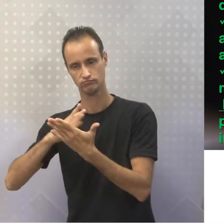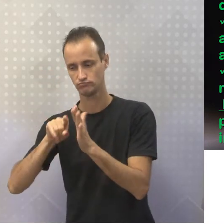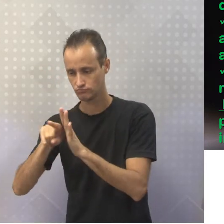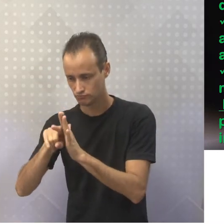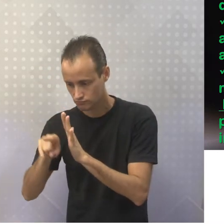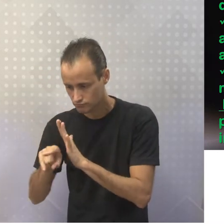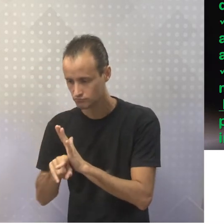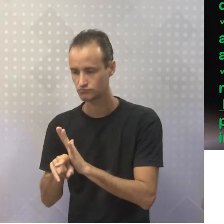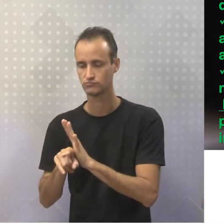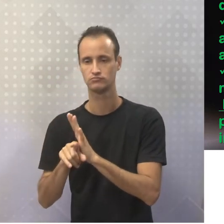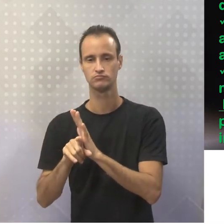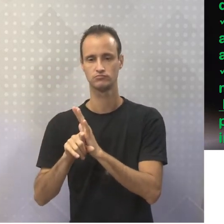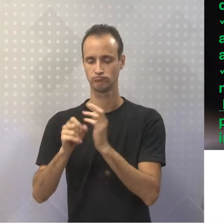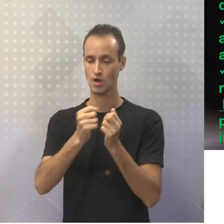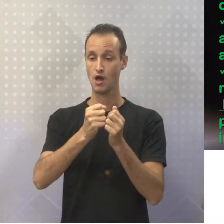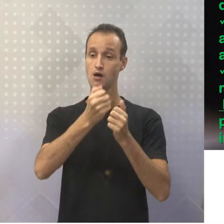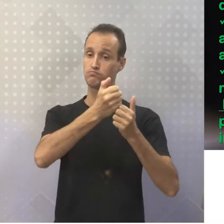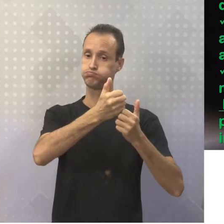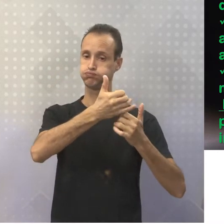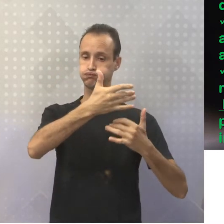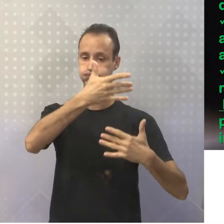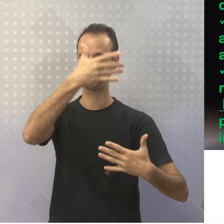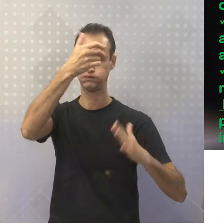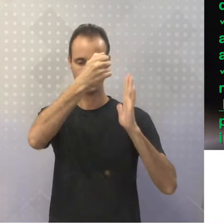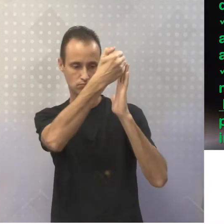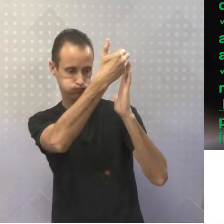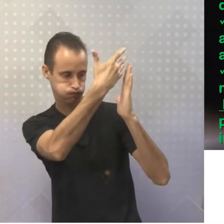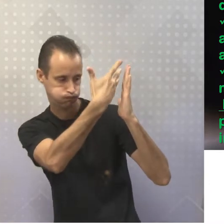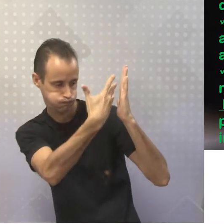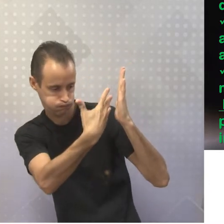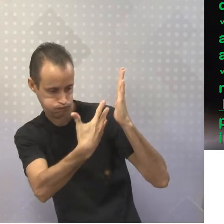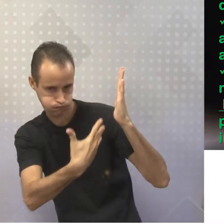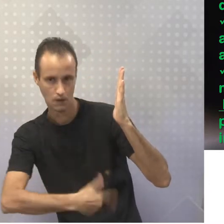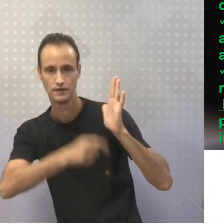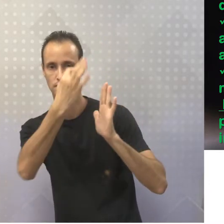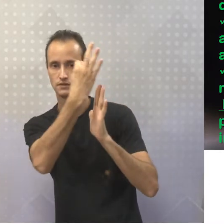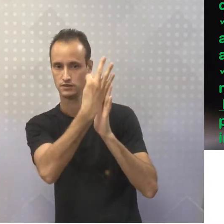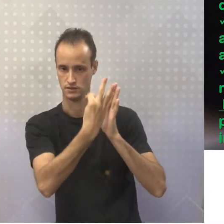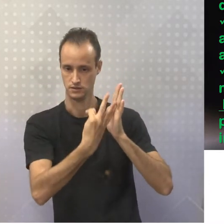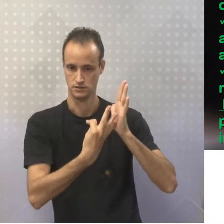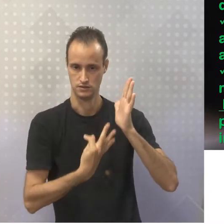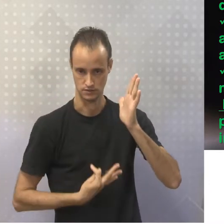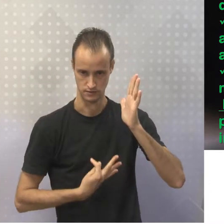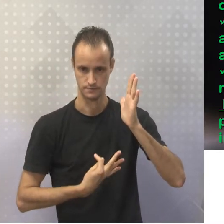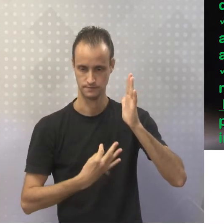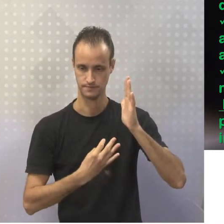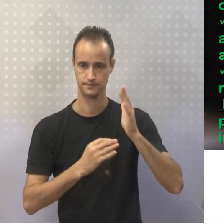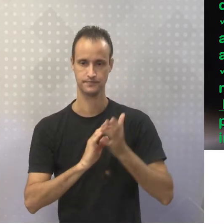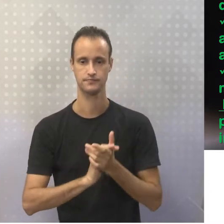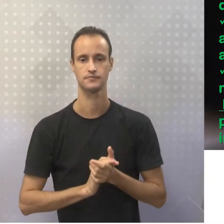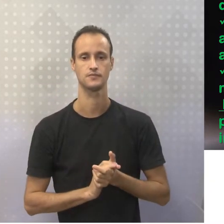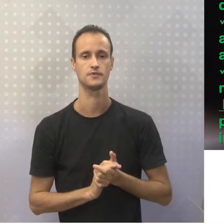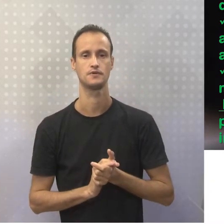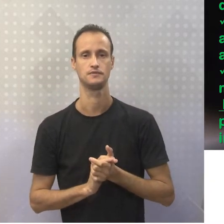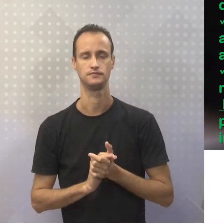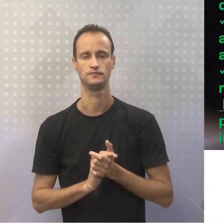e o detalhamento vai ser justamente no corpo do texto, né? desenvolvimento do texto sem perder de vista o que